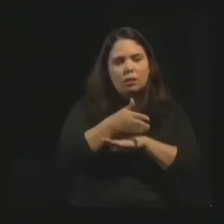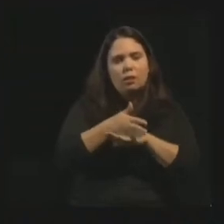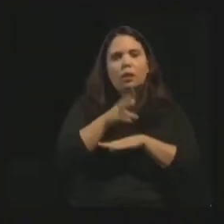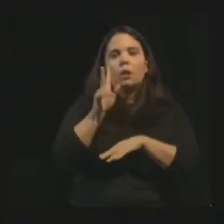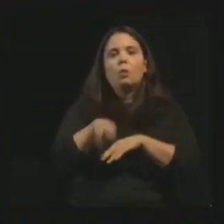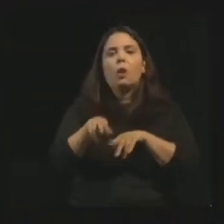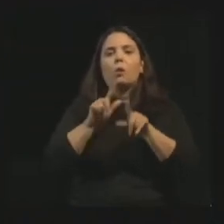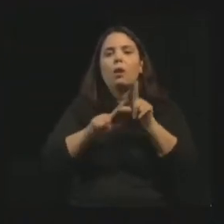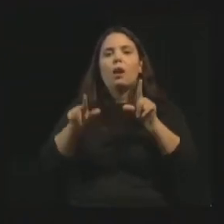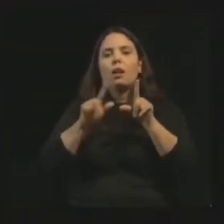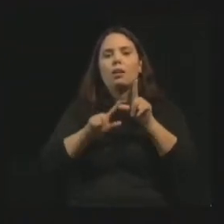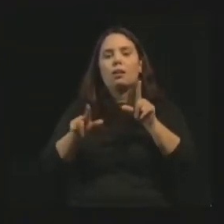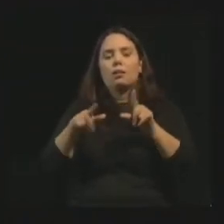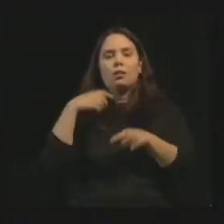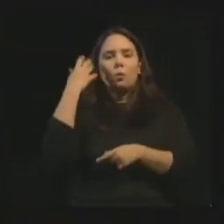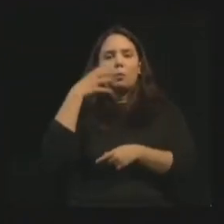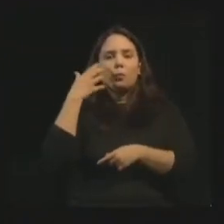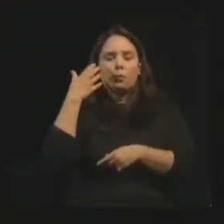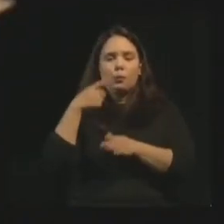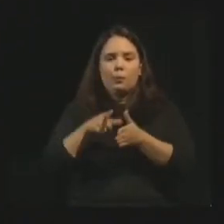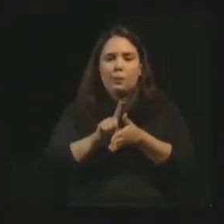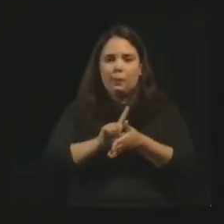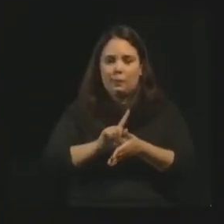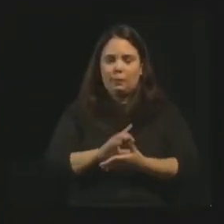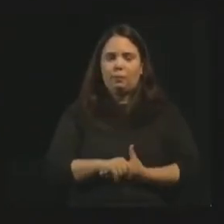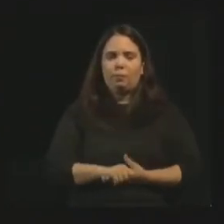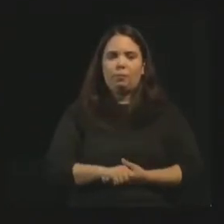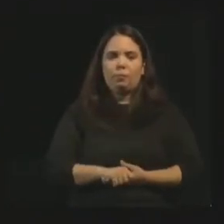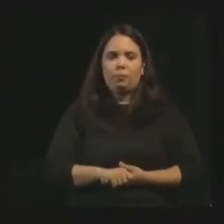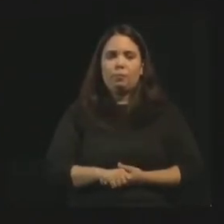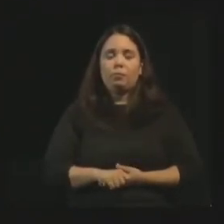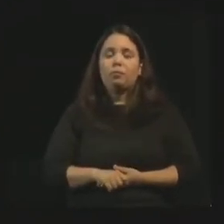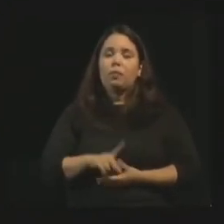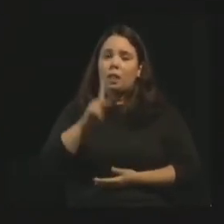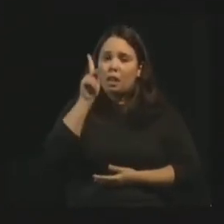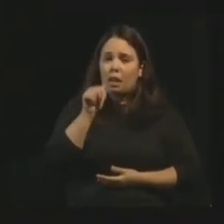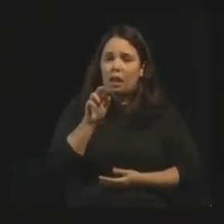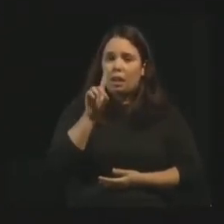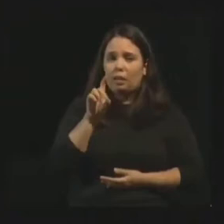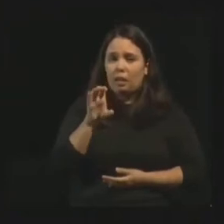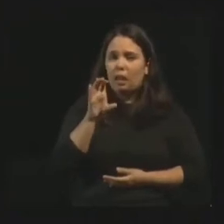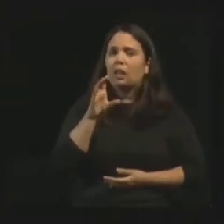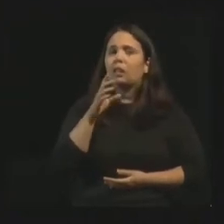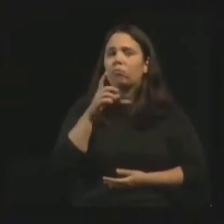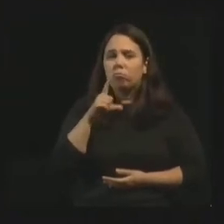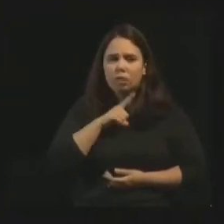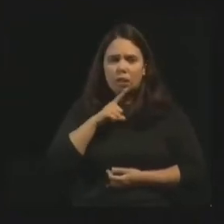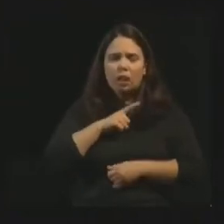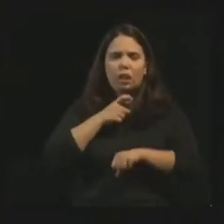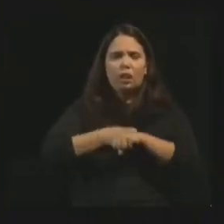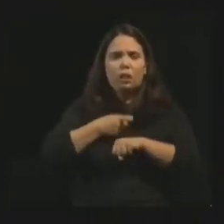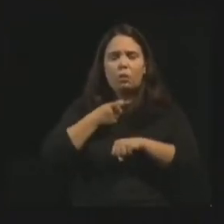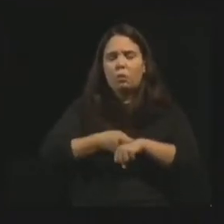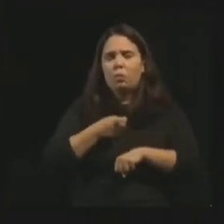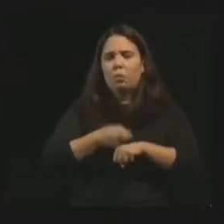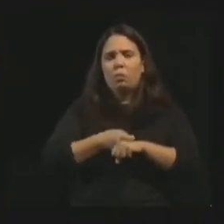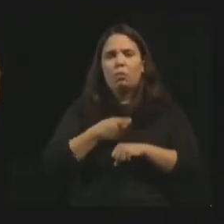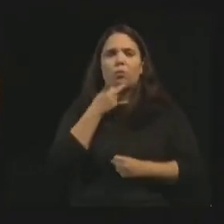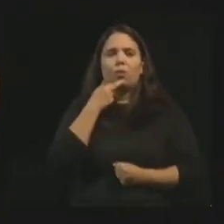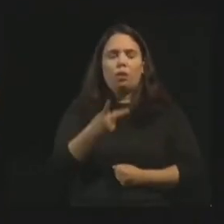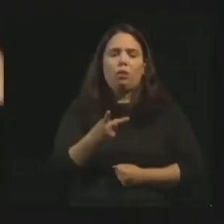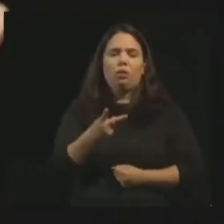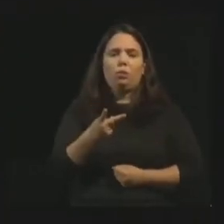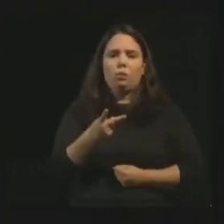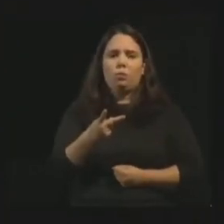letra do nosso irmão Sartacias. O próprio Kardec tinha critérios extremamente rigorosos. Ele recebia